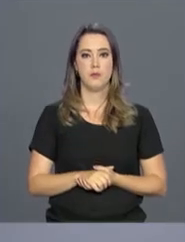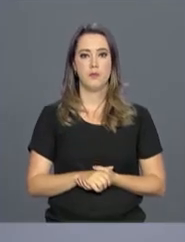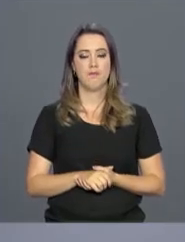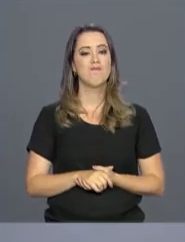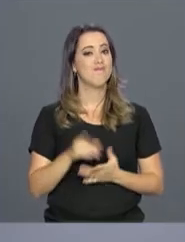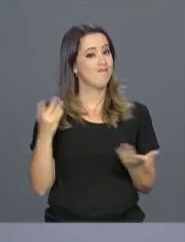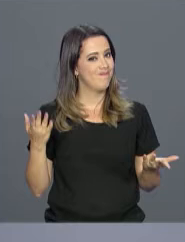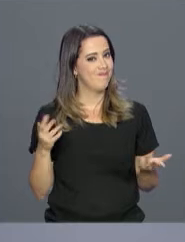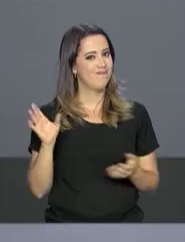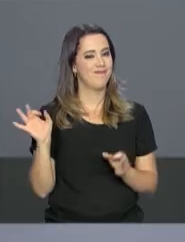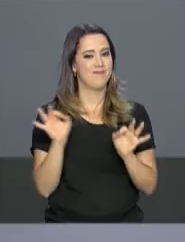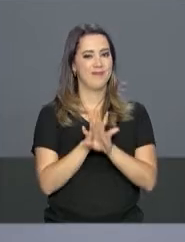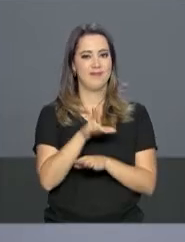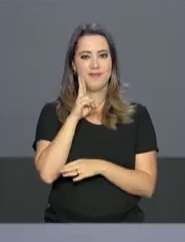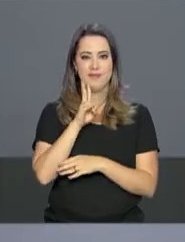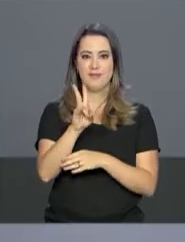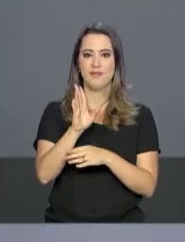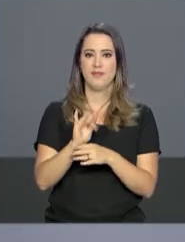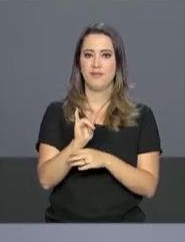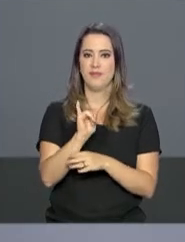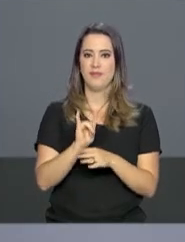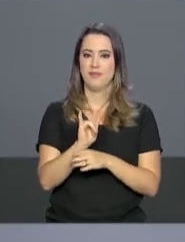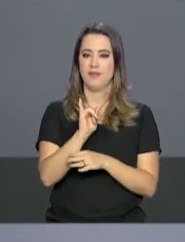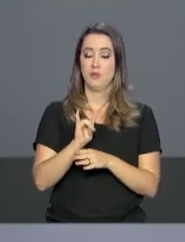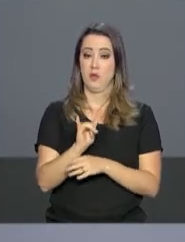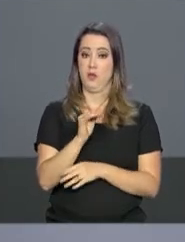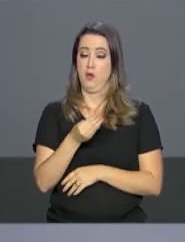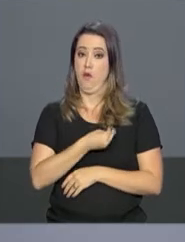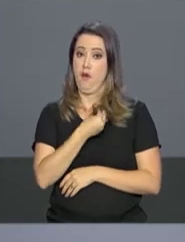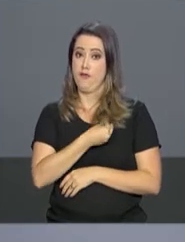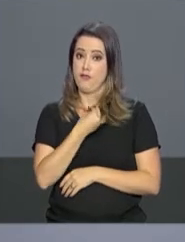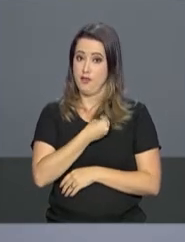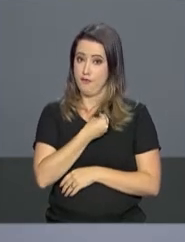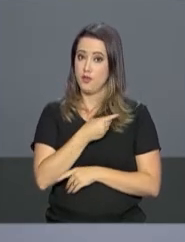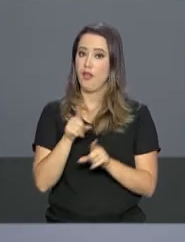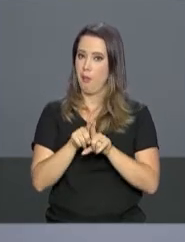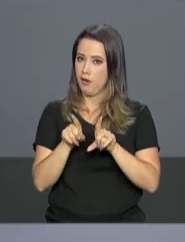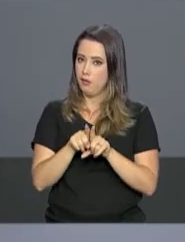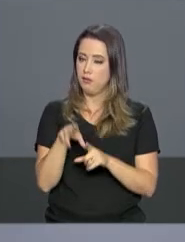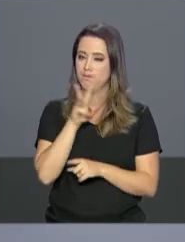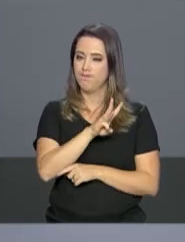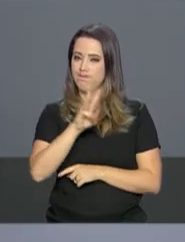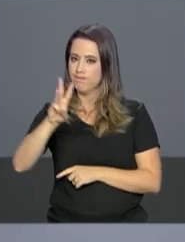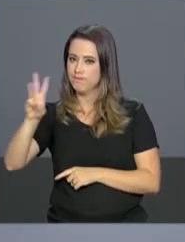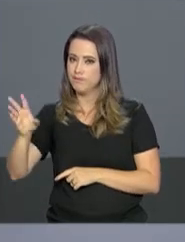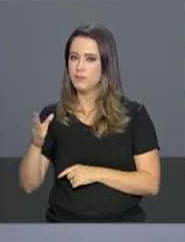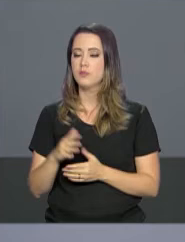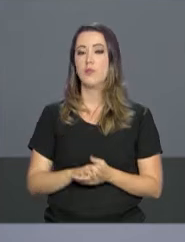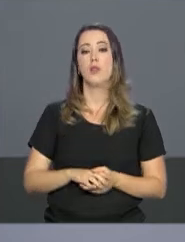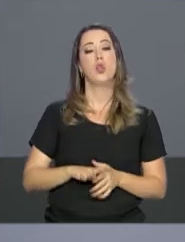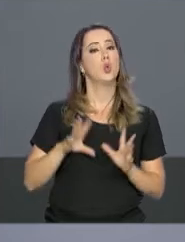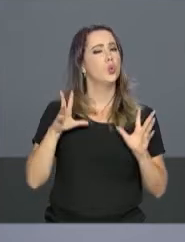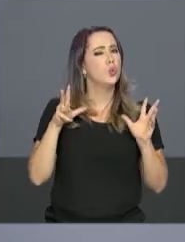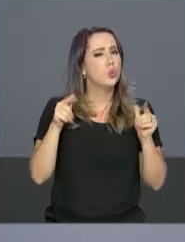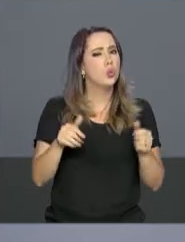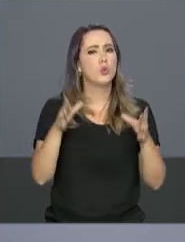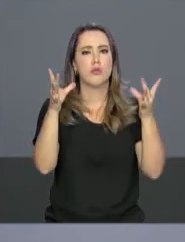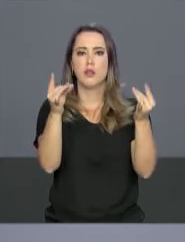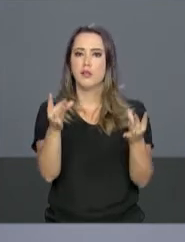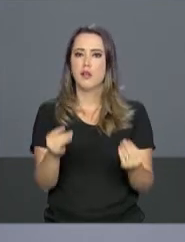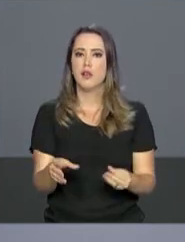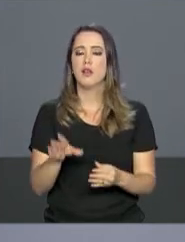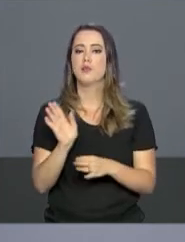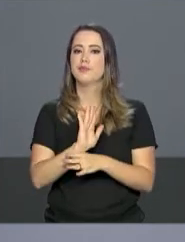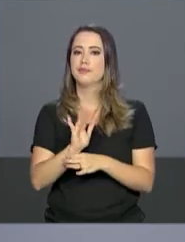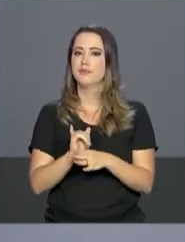É isso, nós ficamos por aqui. Você pode acompanhar a nossa programação ao vivo pelo site da NBR na internet. E todas as reportagens